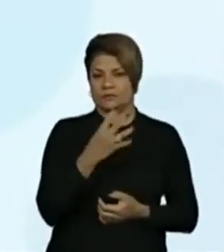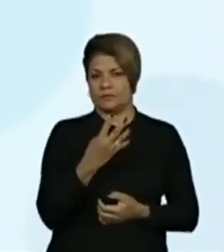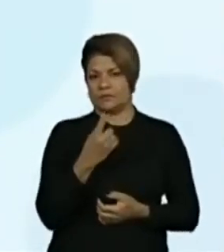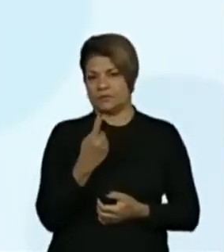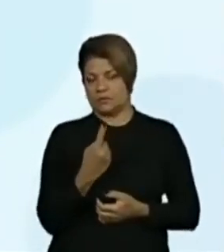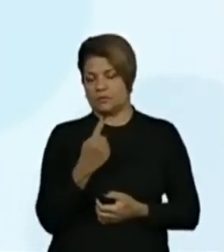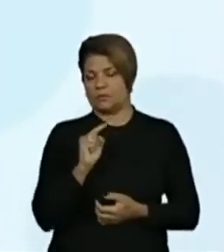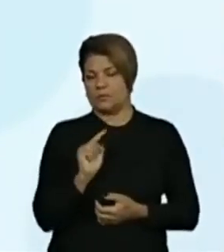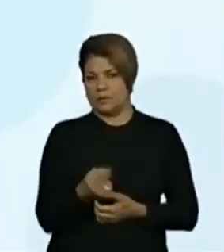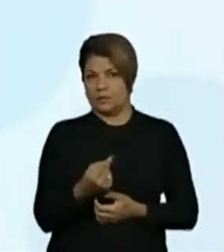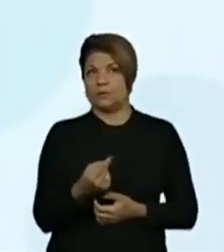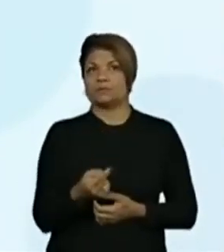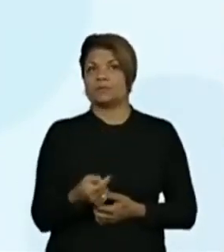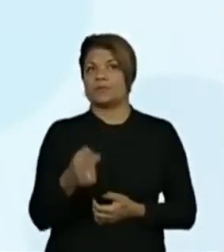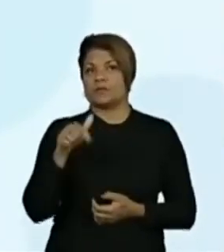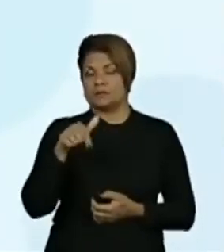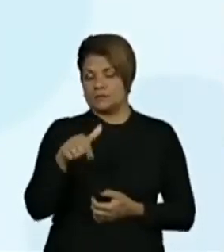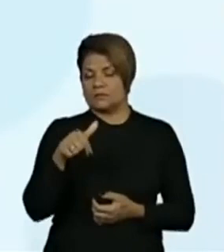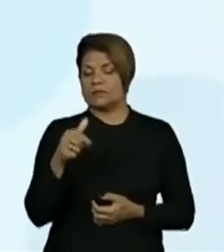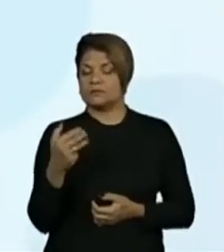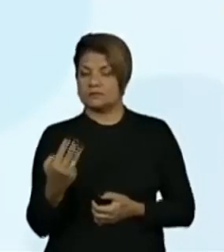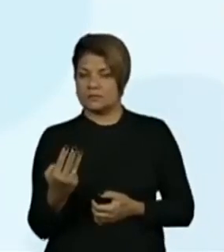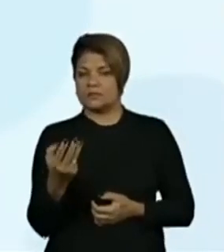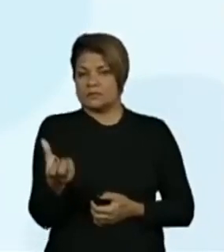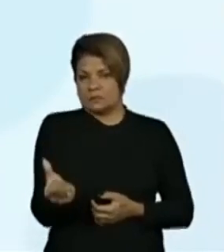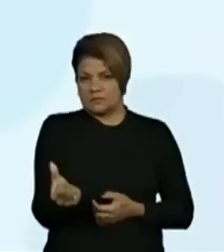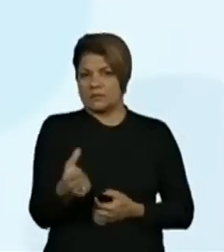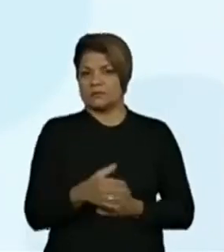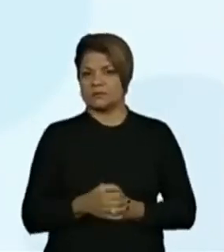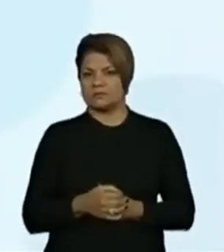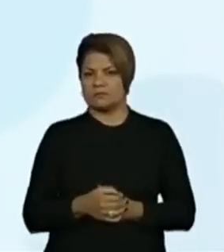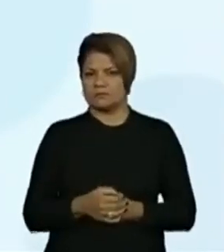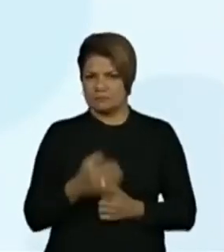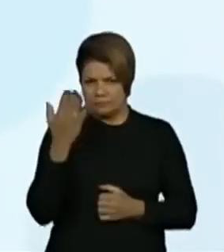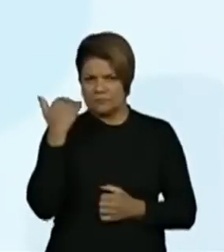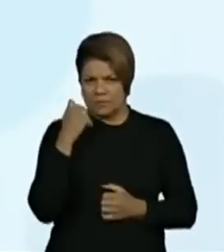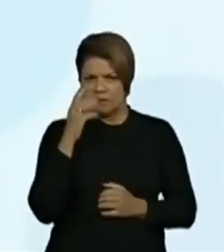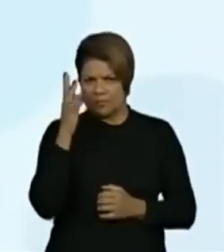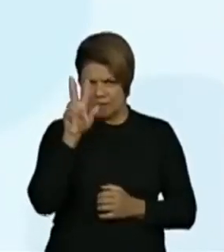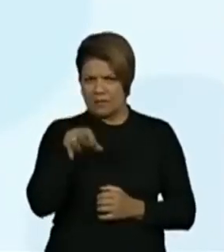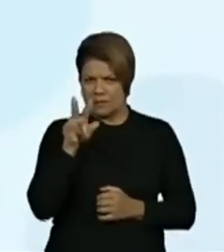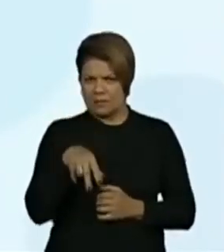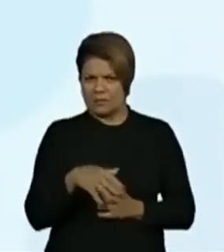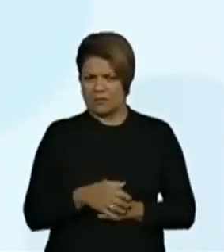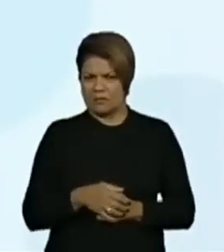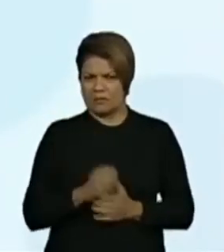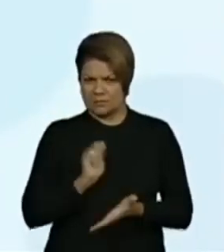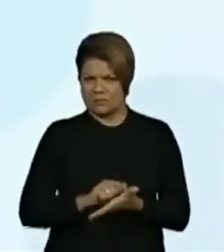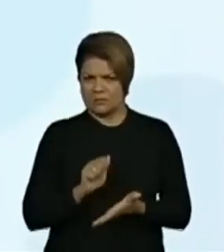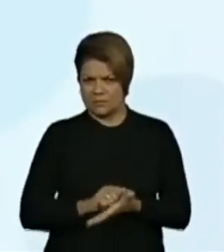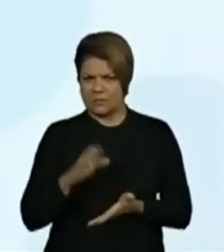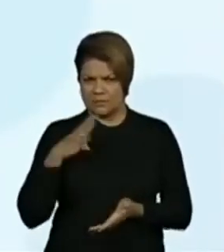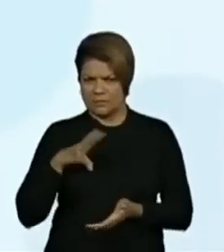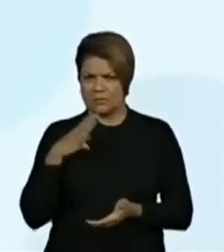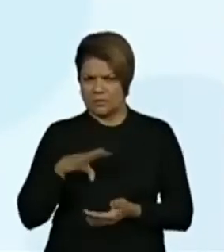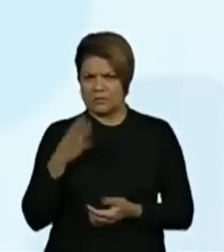.736. Você sabe ler esse número? Leu comigo? Professor, eu não sei ler esse número.